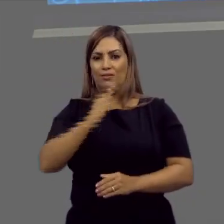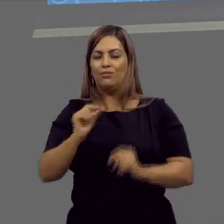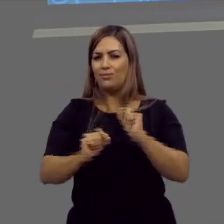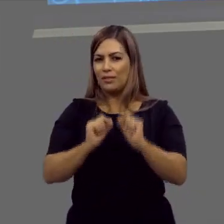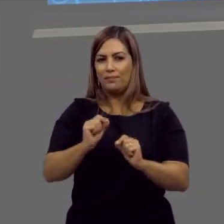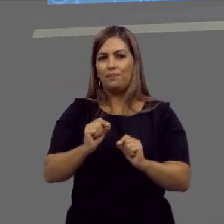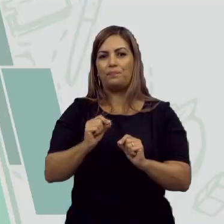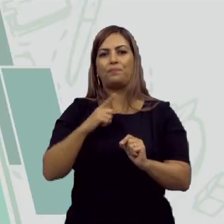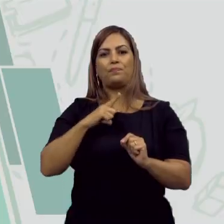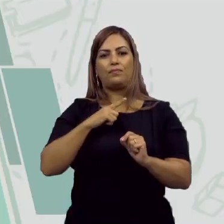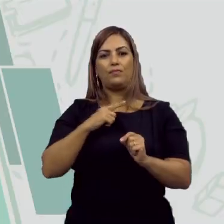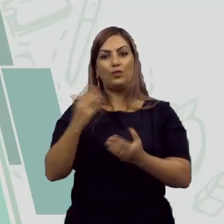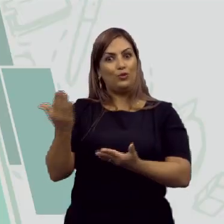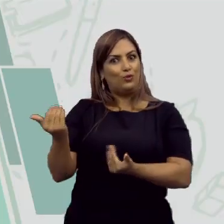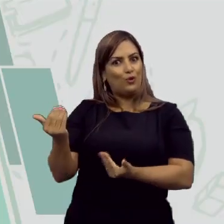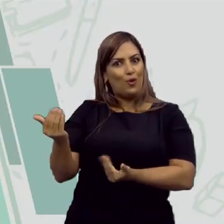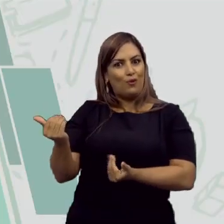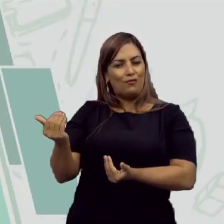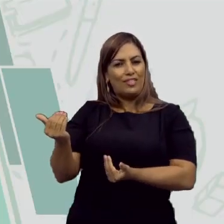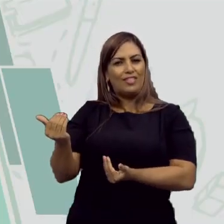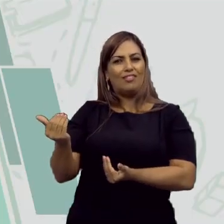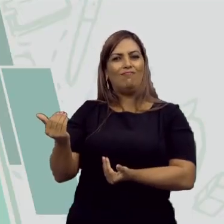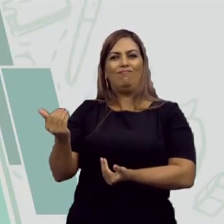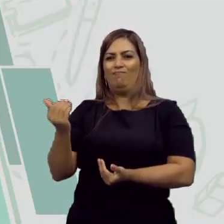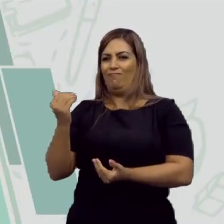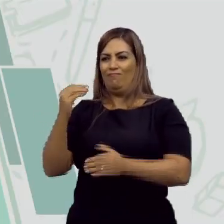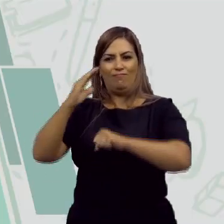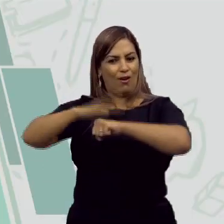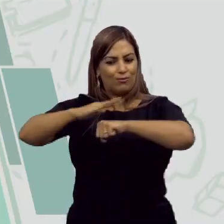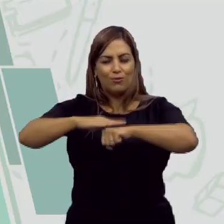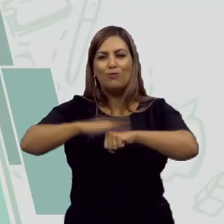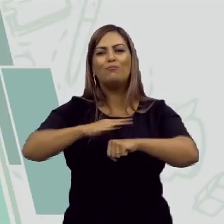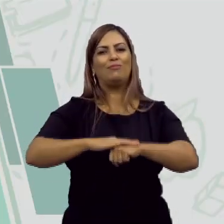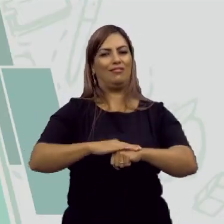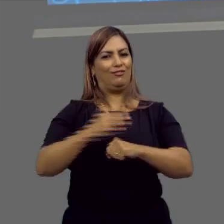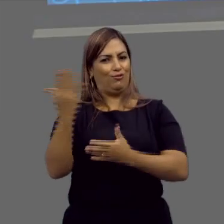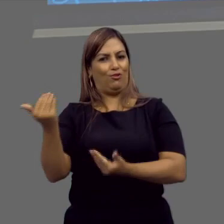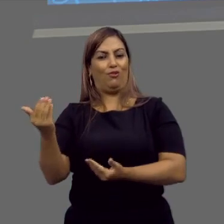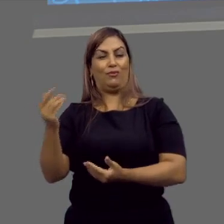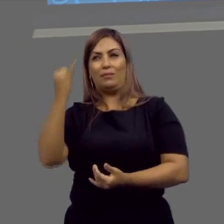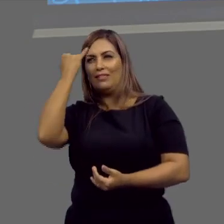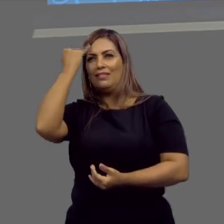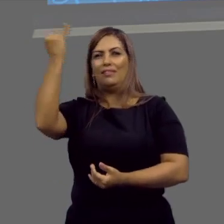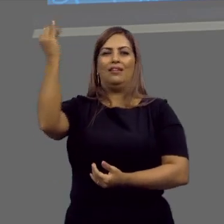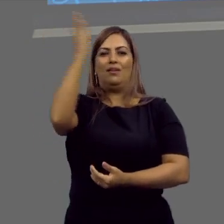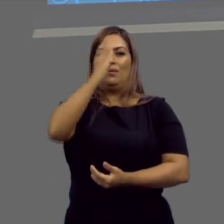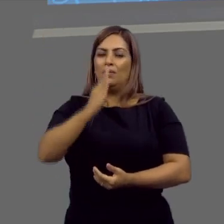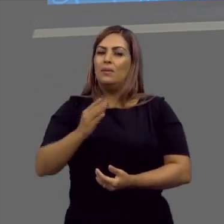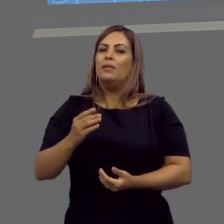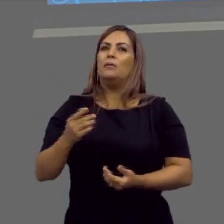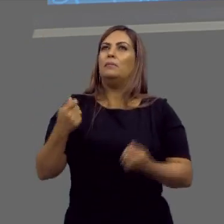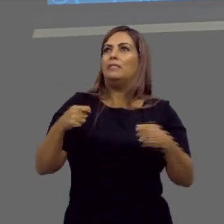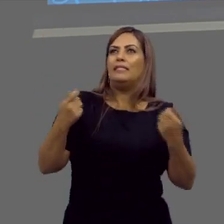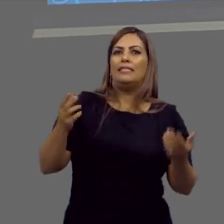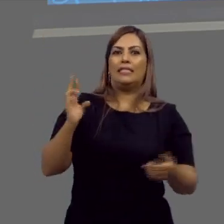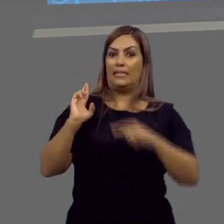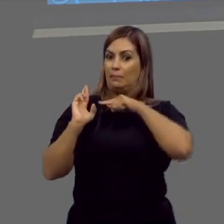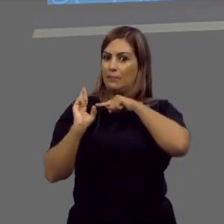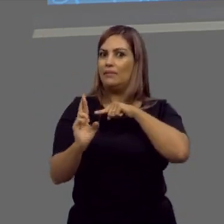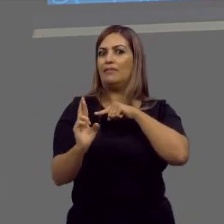foi justamente o protagonismo juvenil. Nós tivemos aquela ideia de que o Brasil deve ser